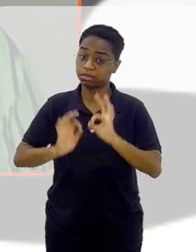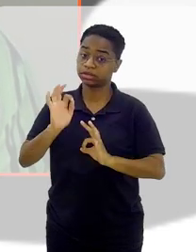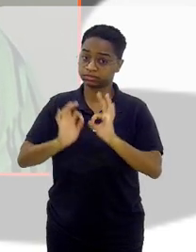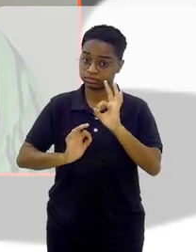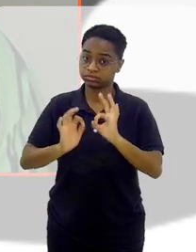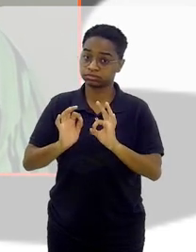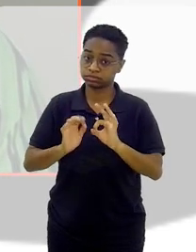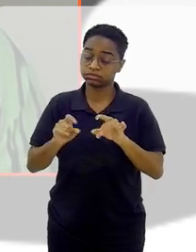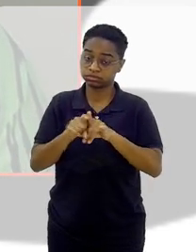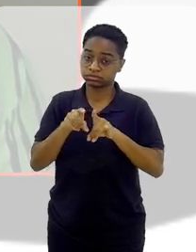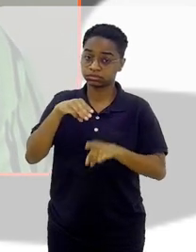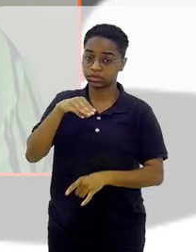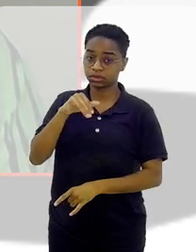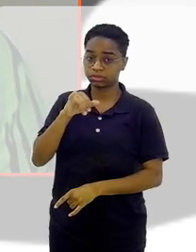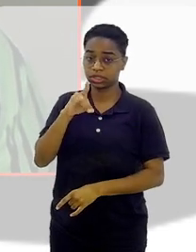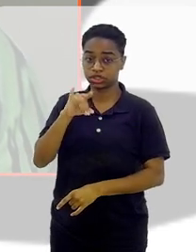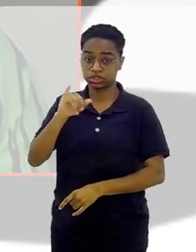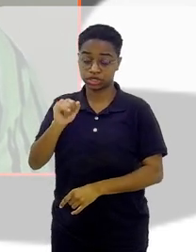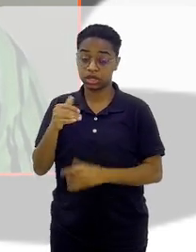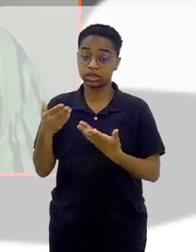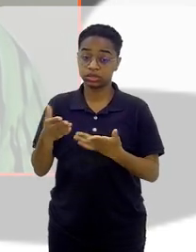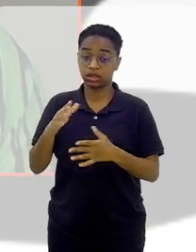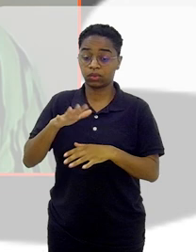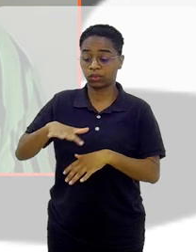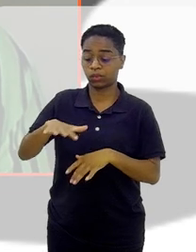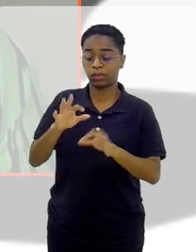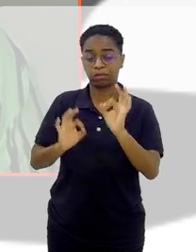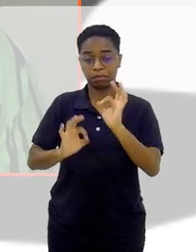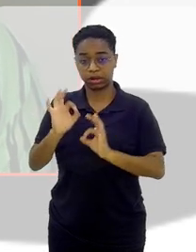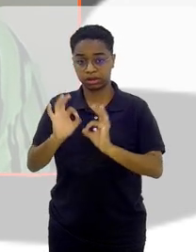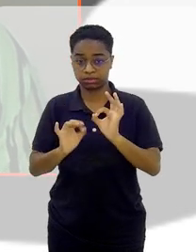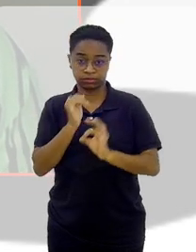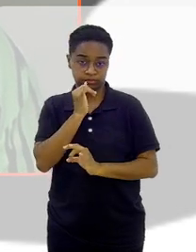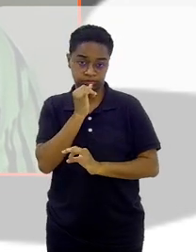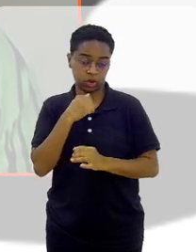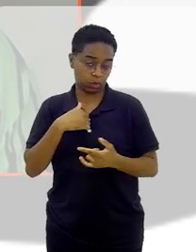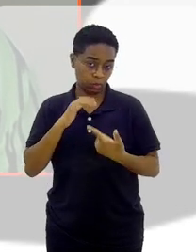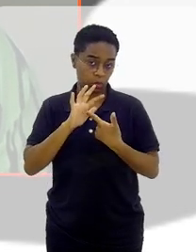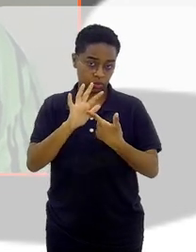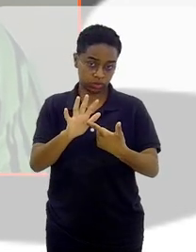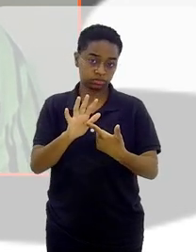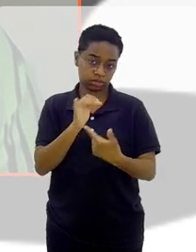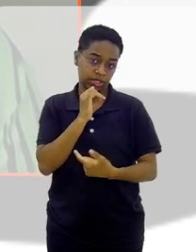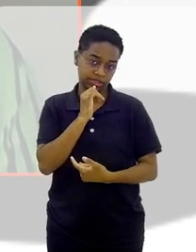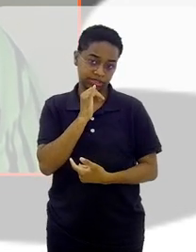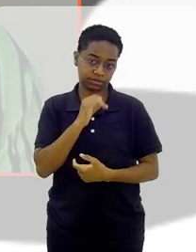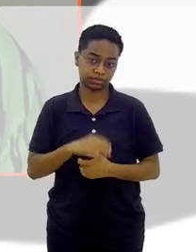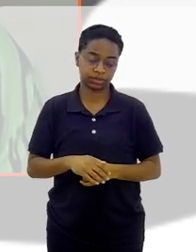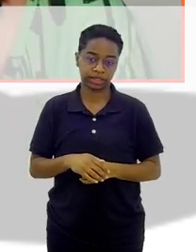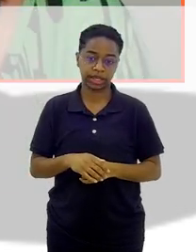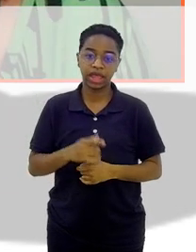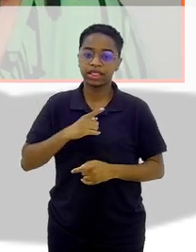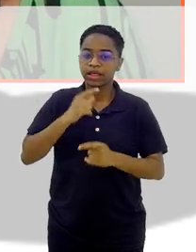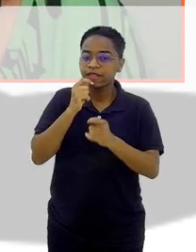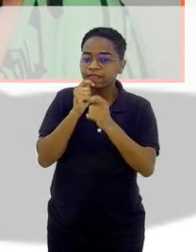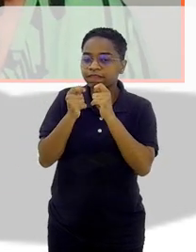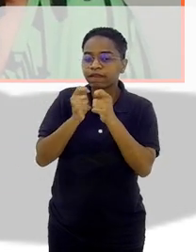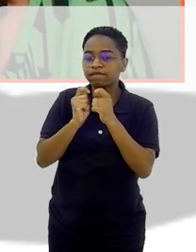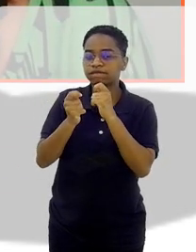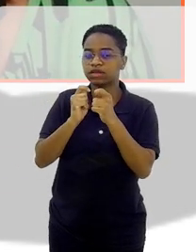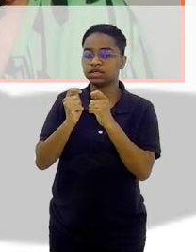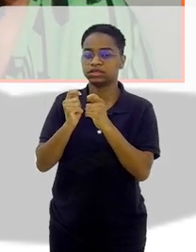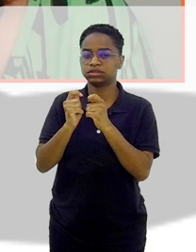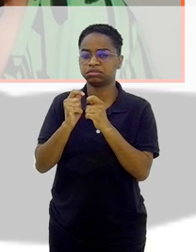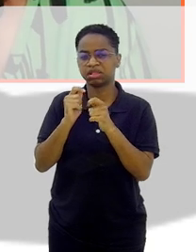também em mídia. E aí no planejamento, por exemplo, eu vou te citar esse exemplo, né? Entrevistas, são entrevistas